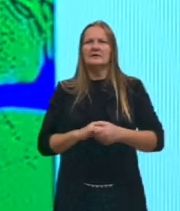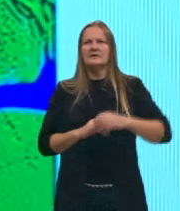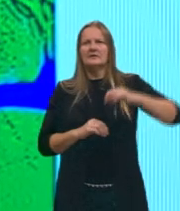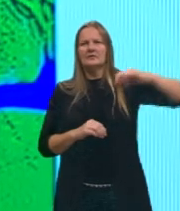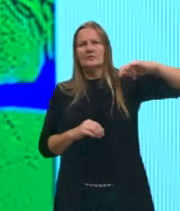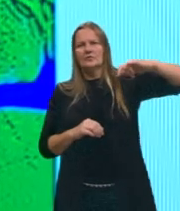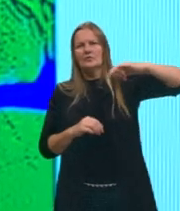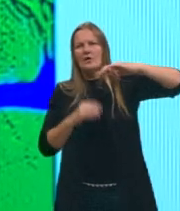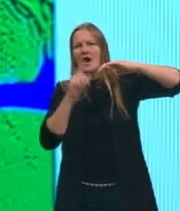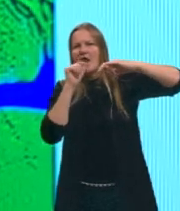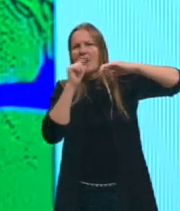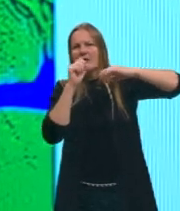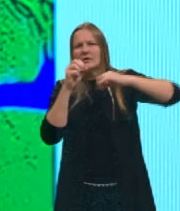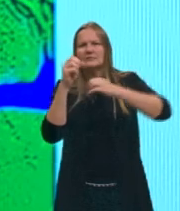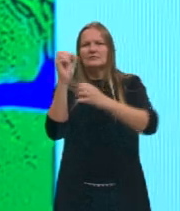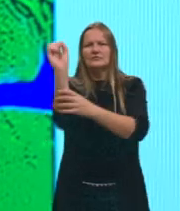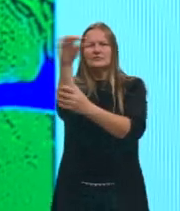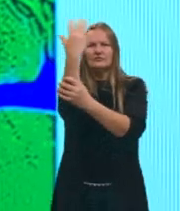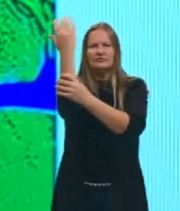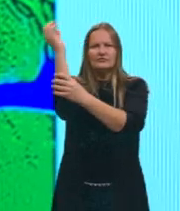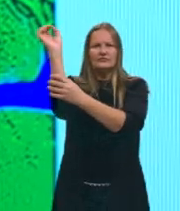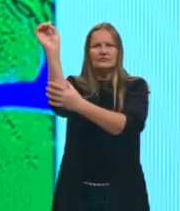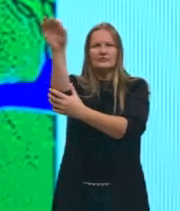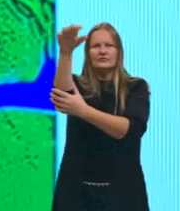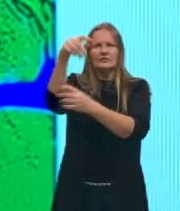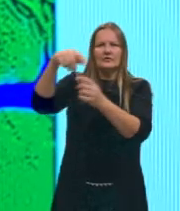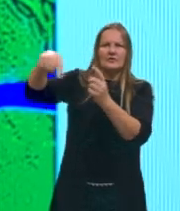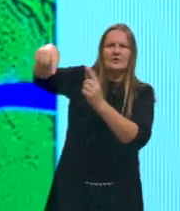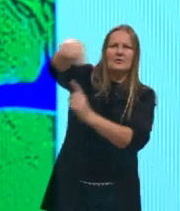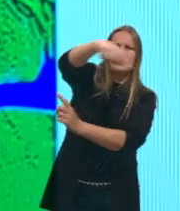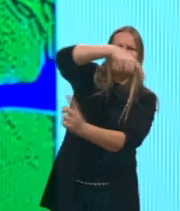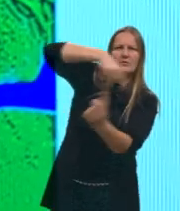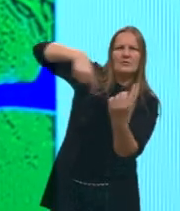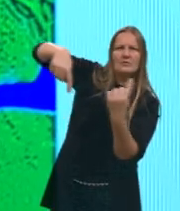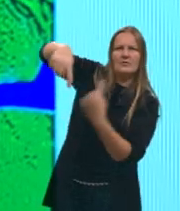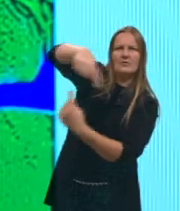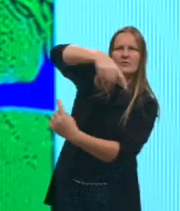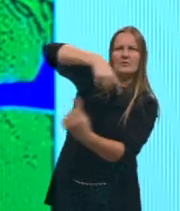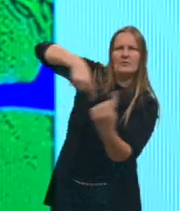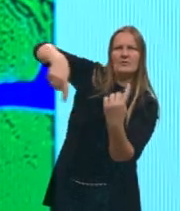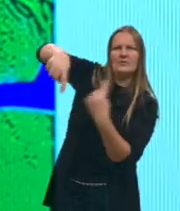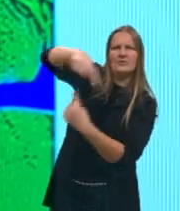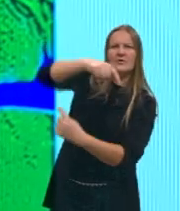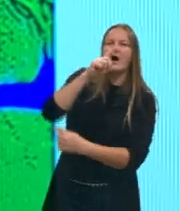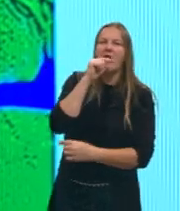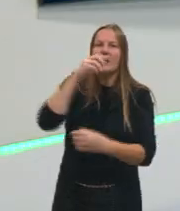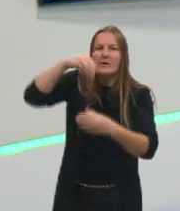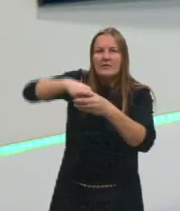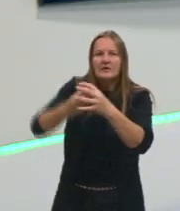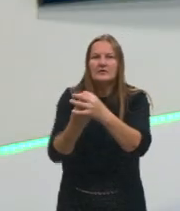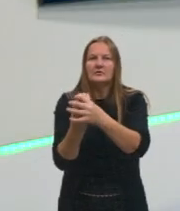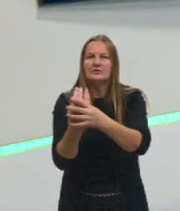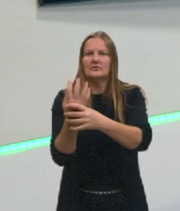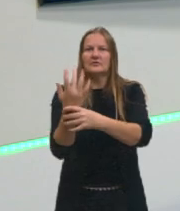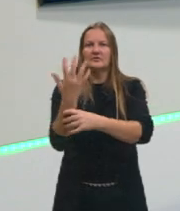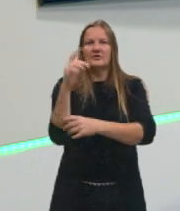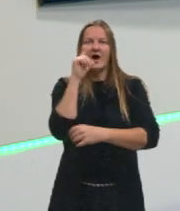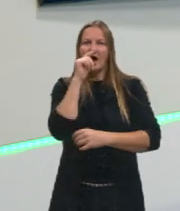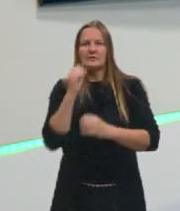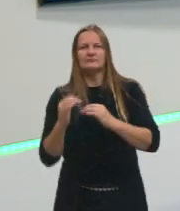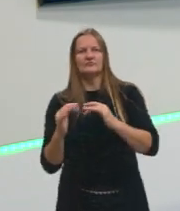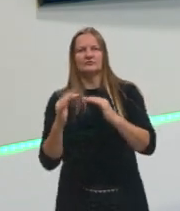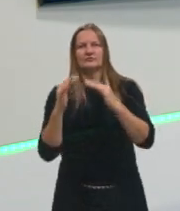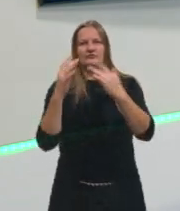esse duto aí, fazendo círculos aí, irrigando, então tu vai ter sempre a planta irrigada, tá, gurizada? Isso é